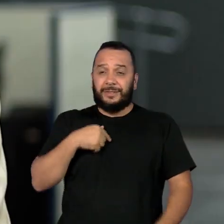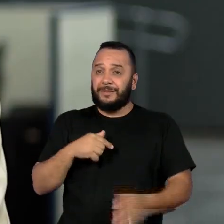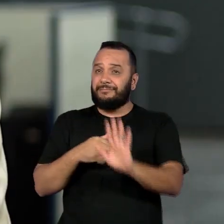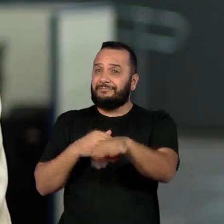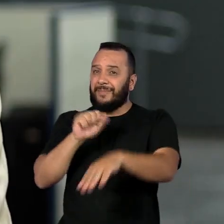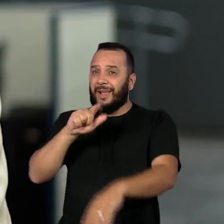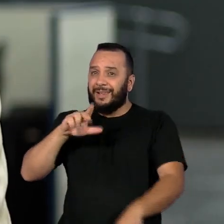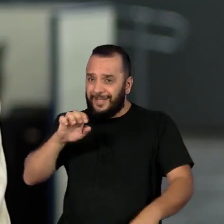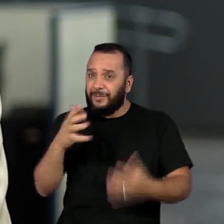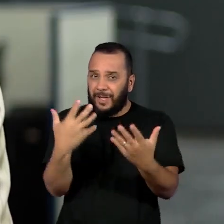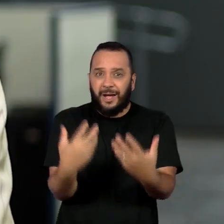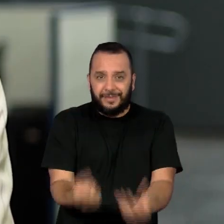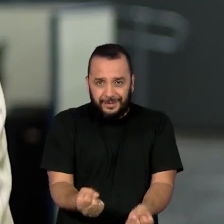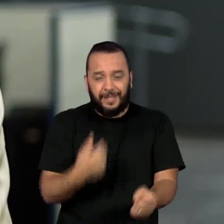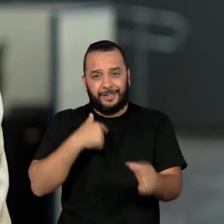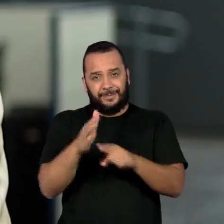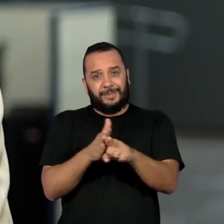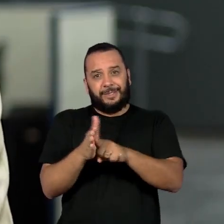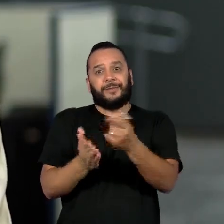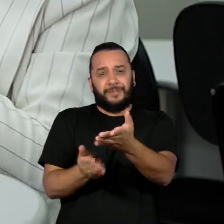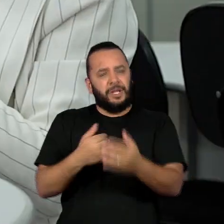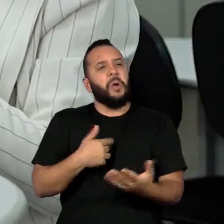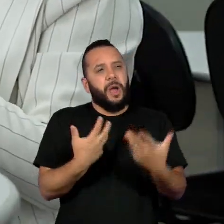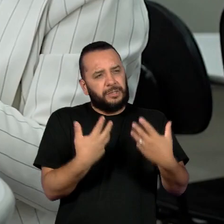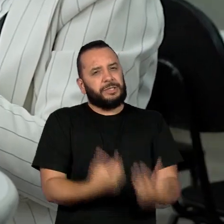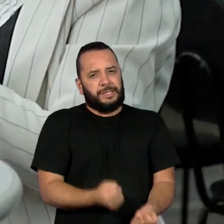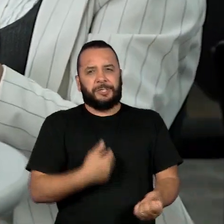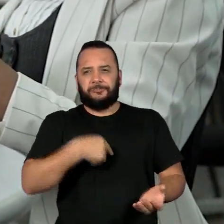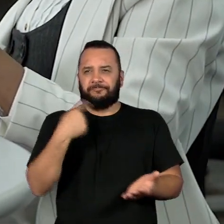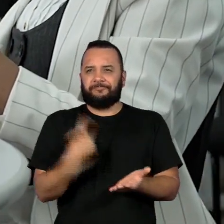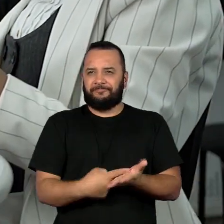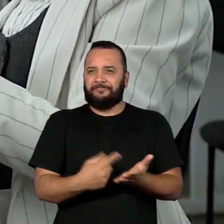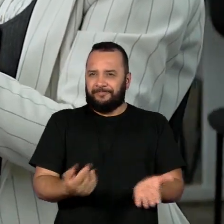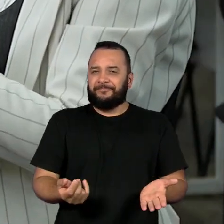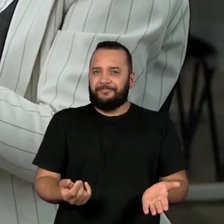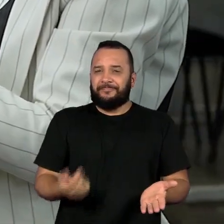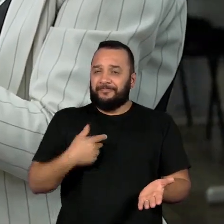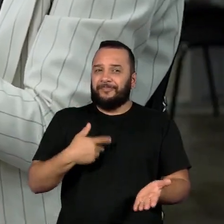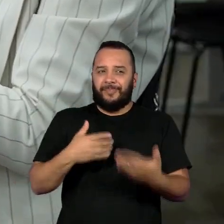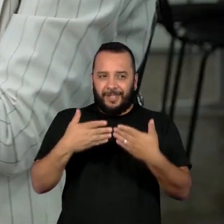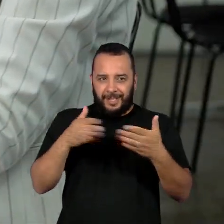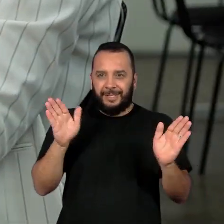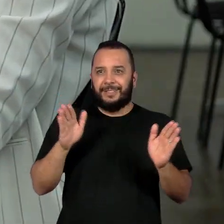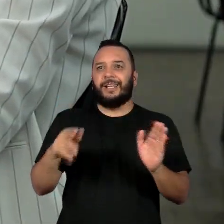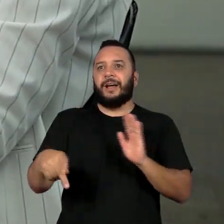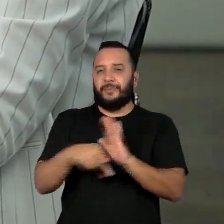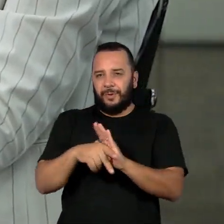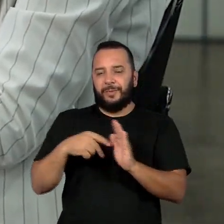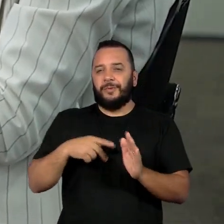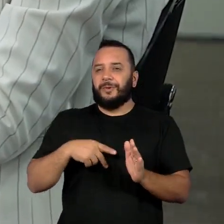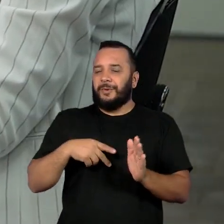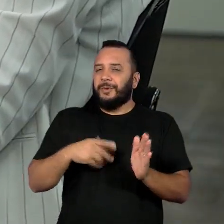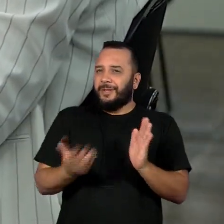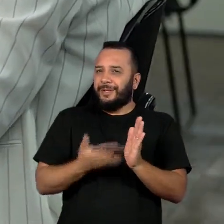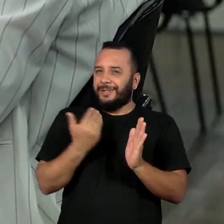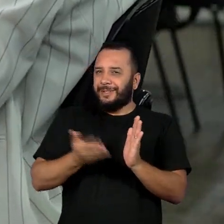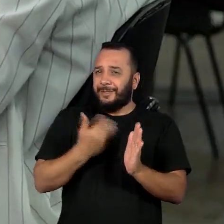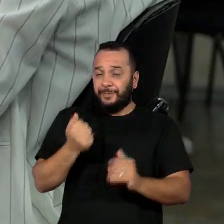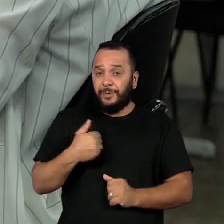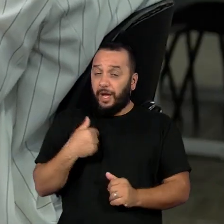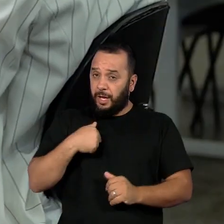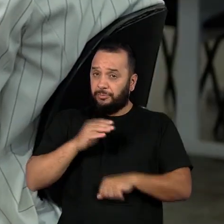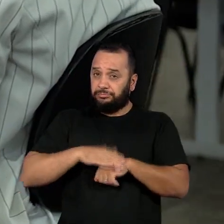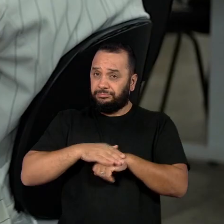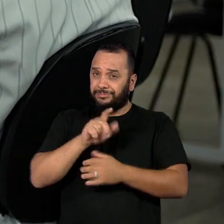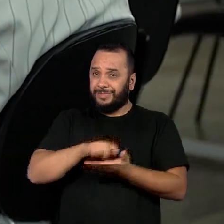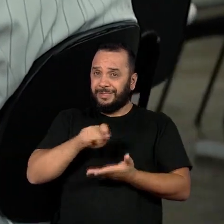fazer a pesquisa com você? Eu falei, aceito. Quando eu pensei em lançar o livro, foi assim que eu escrevi esse. Aí ela falou assim, Aline, você